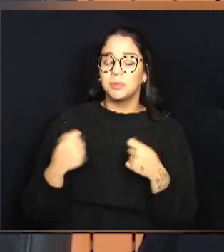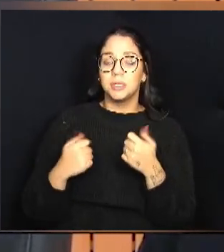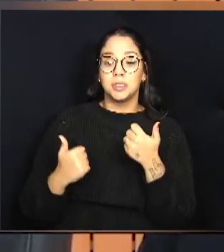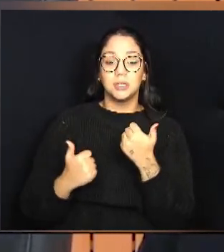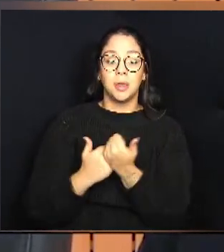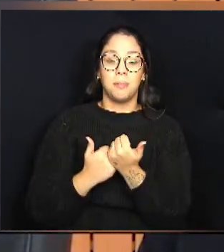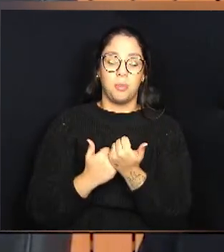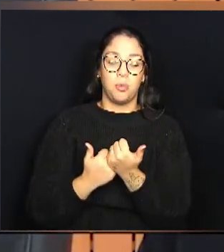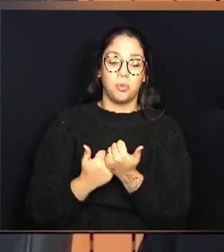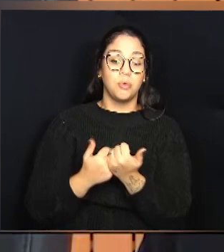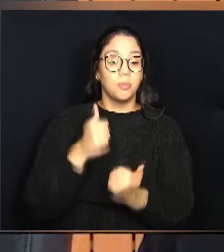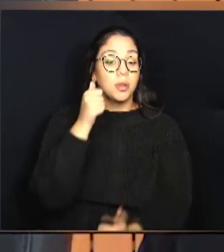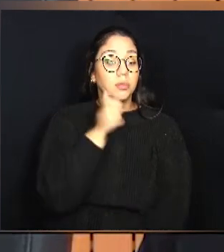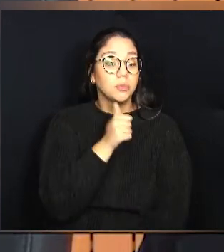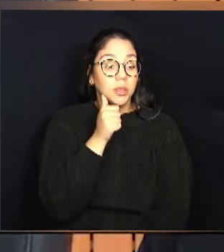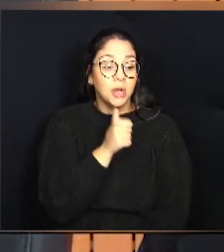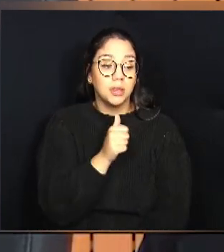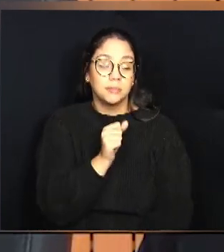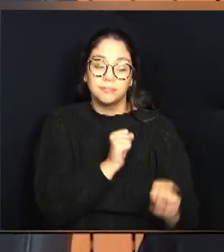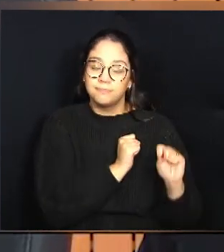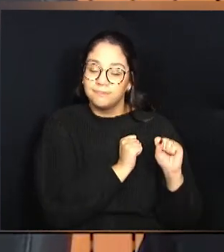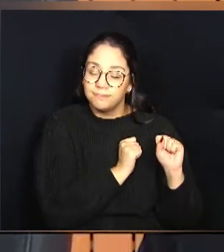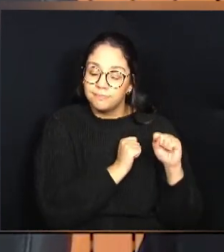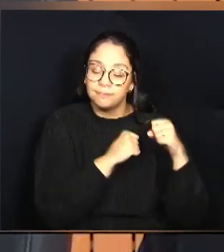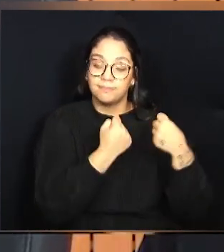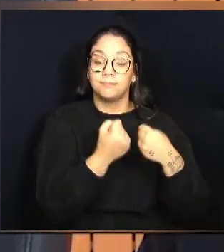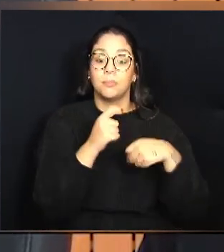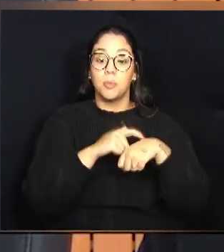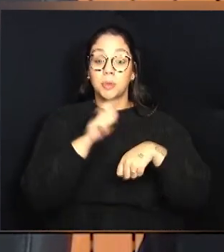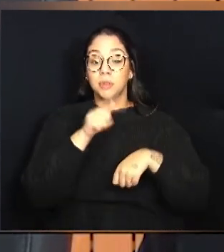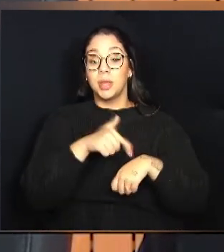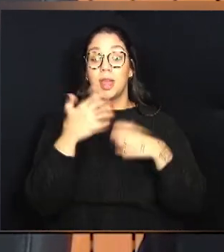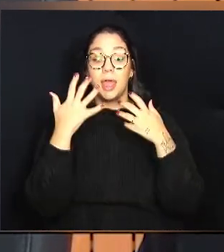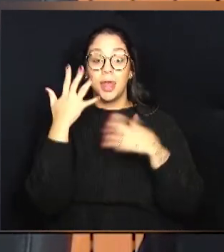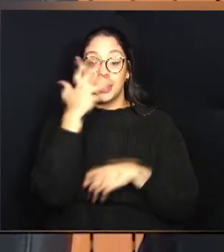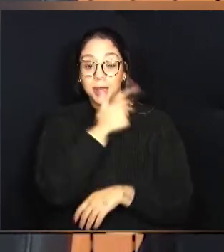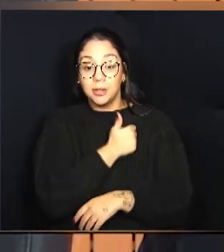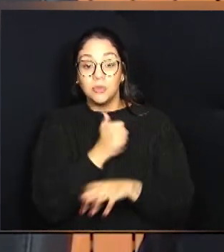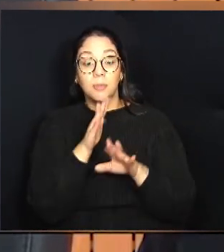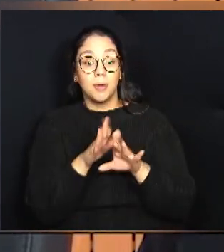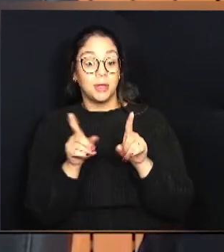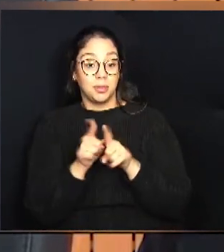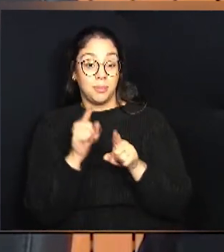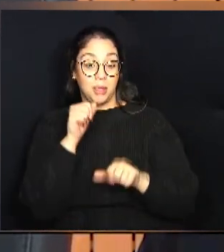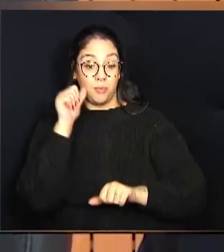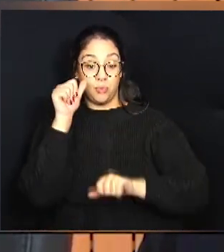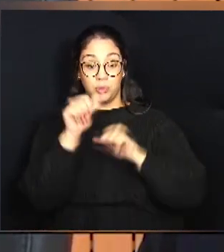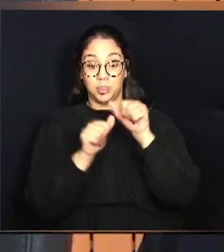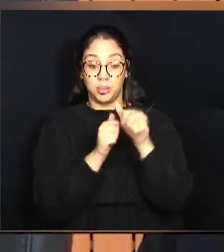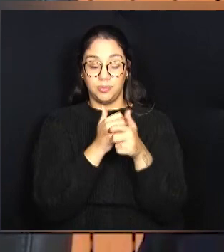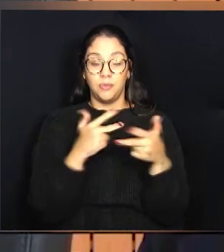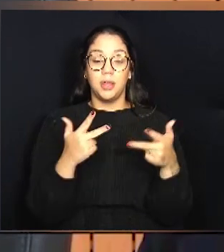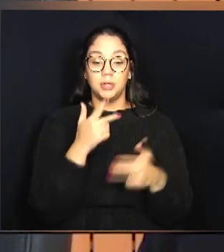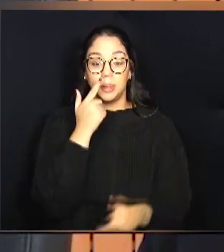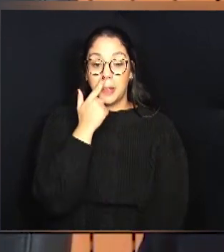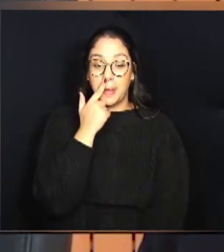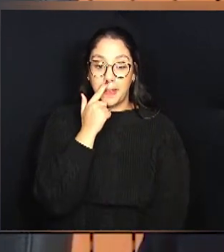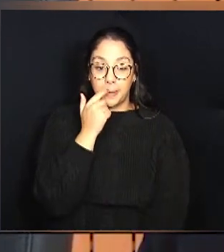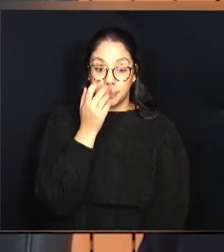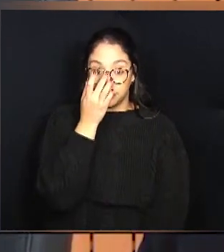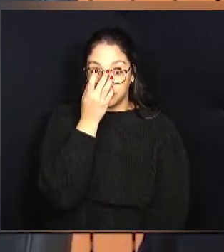Então, a gente precisa dar o apoio e o suporte para essas mulheres enfrentarem esse momento que é tão lindo, mas também de muitas